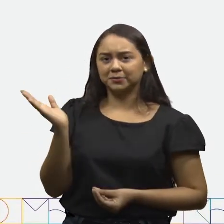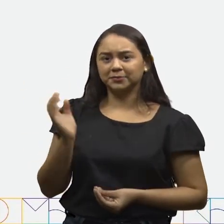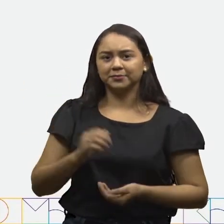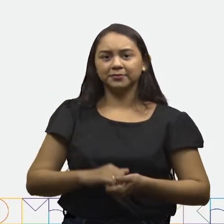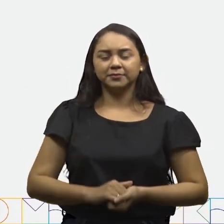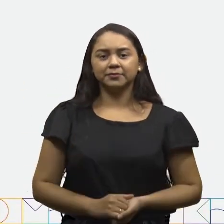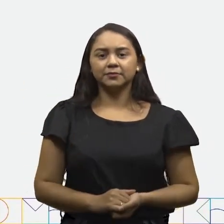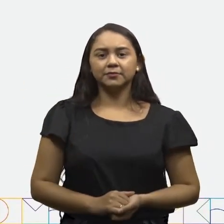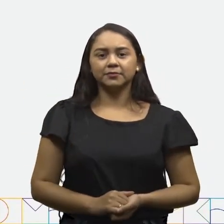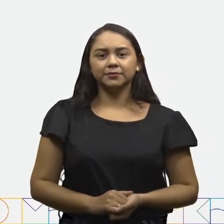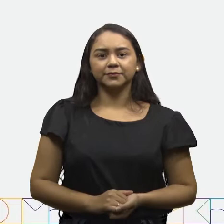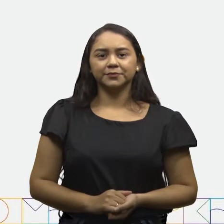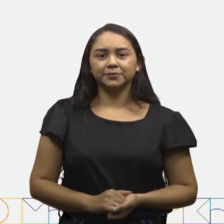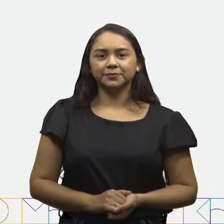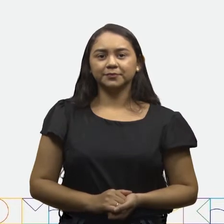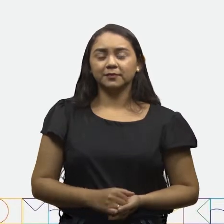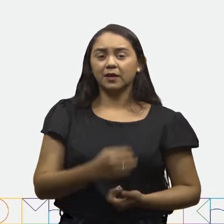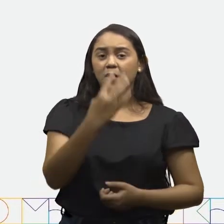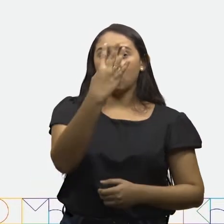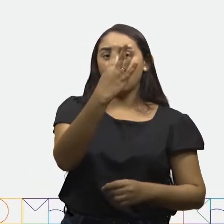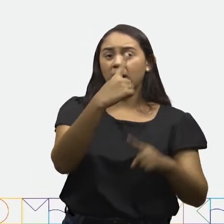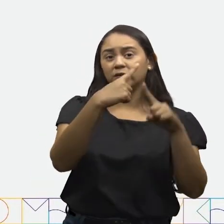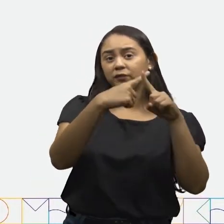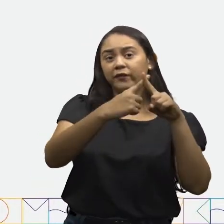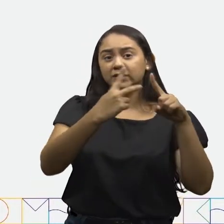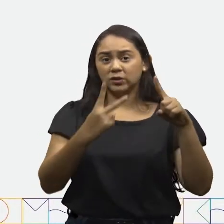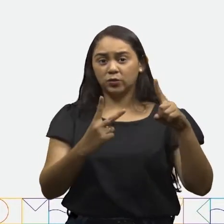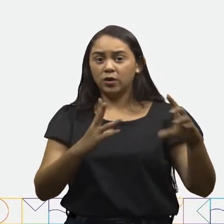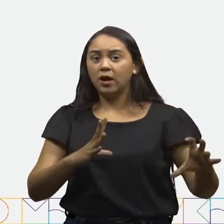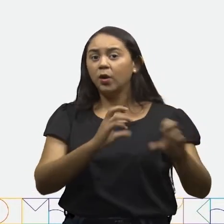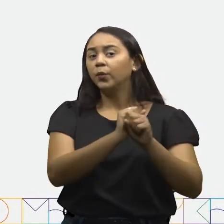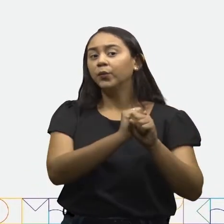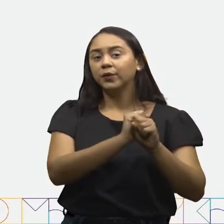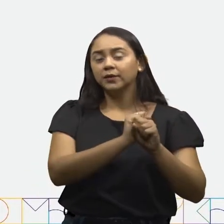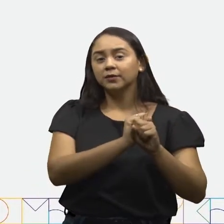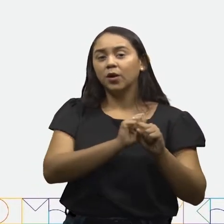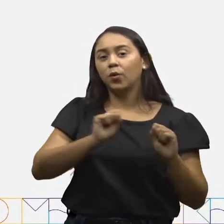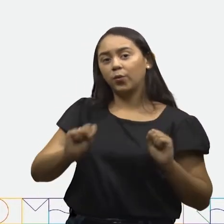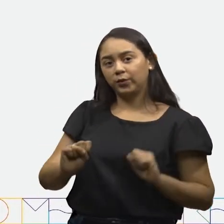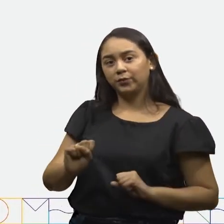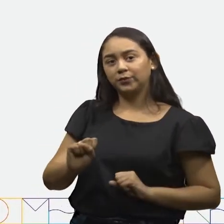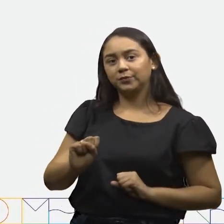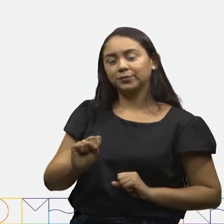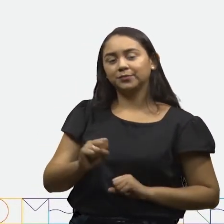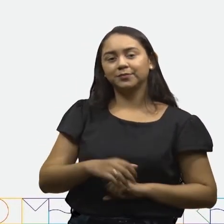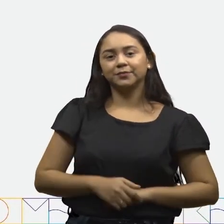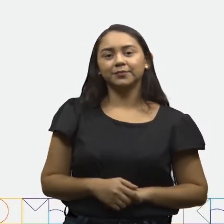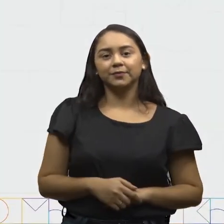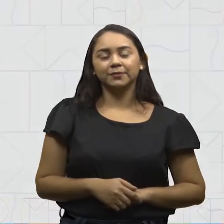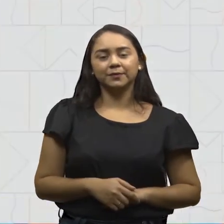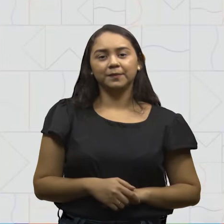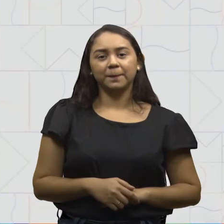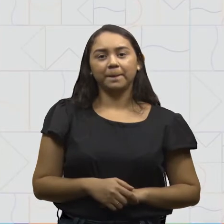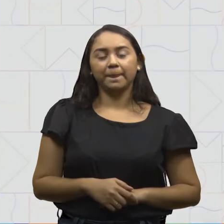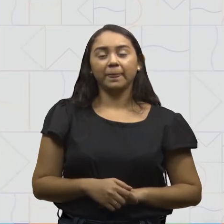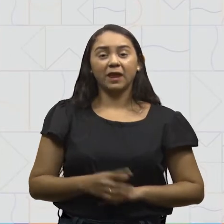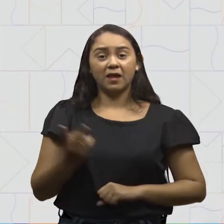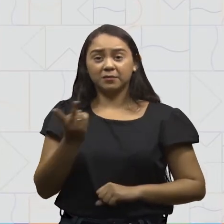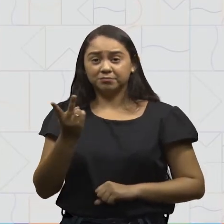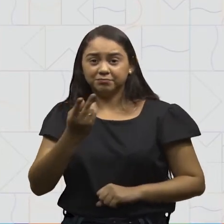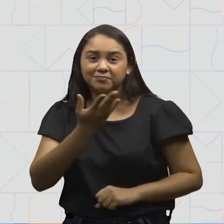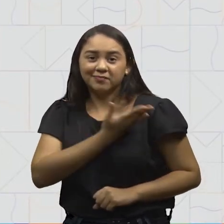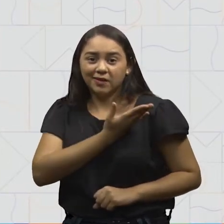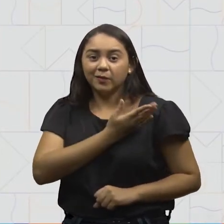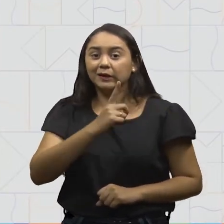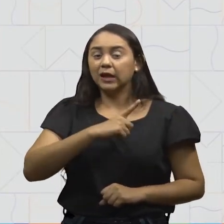conta da seguinte maneira. 4 vezes 2 é igual a 8. E eles